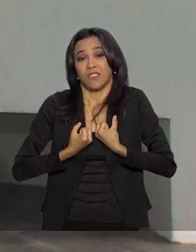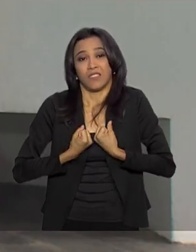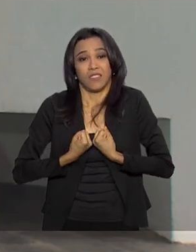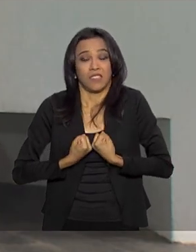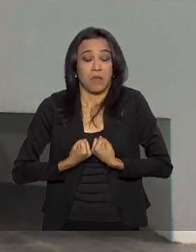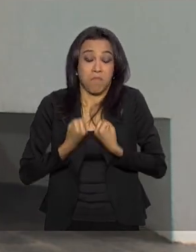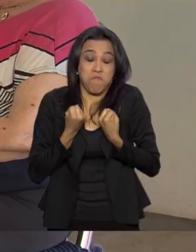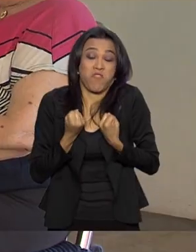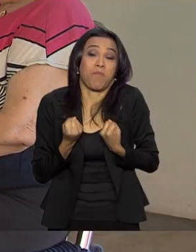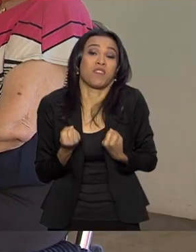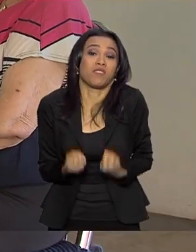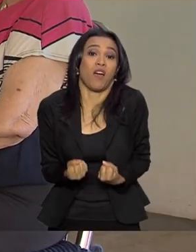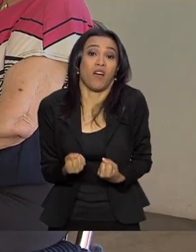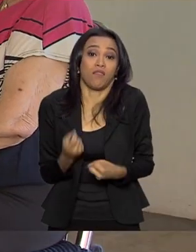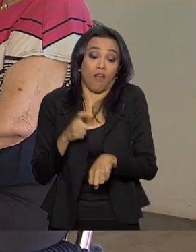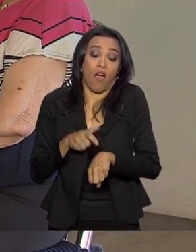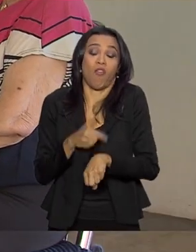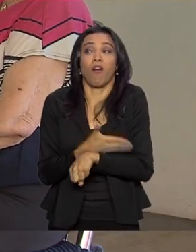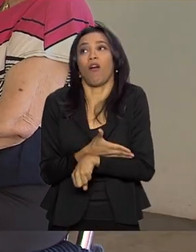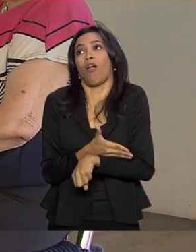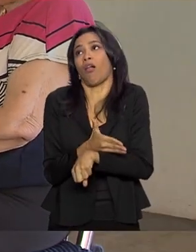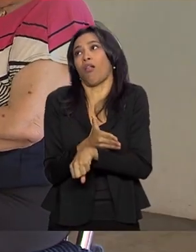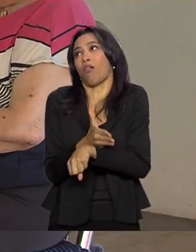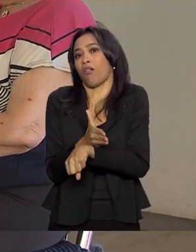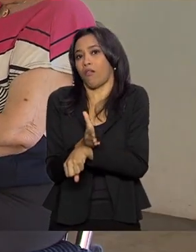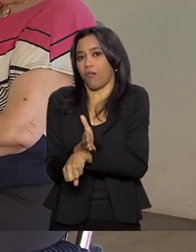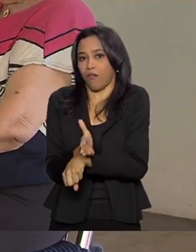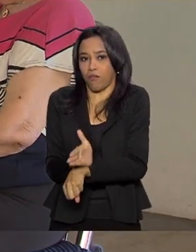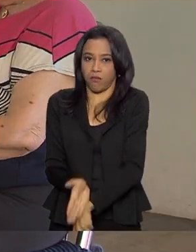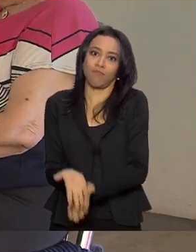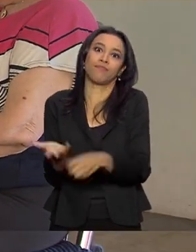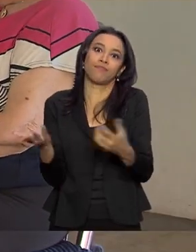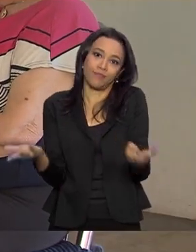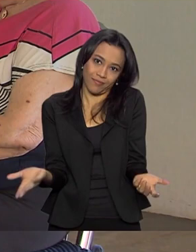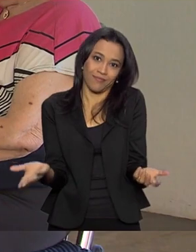a hora não passa, né? A hora não passa.